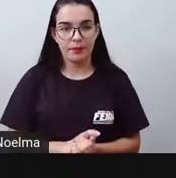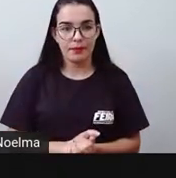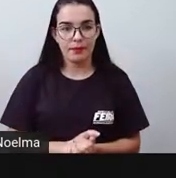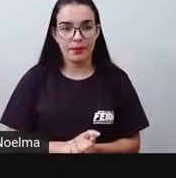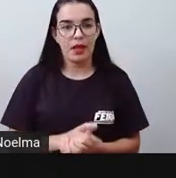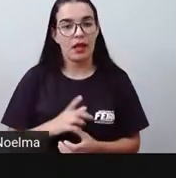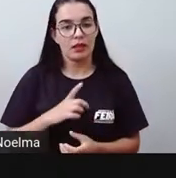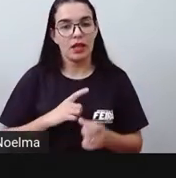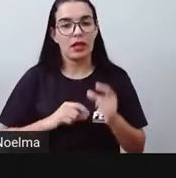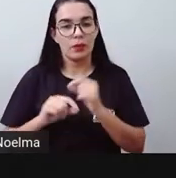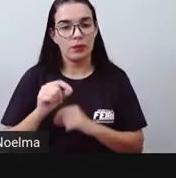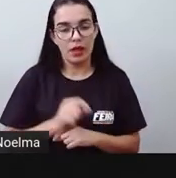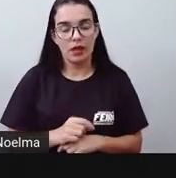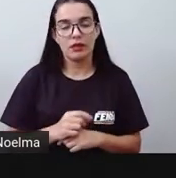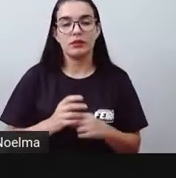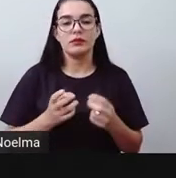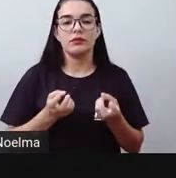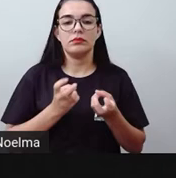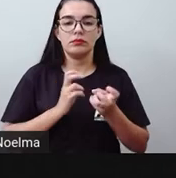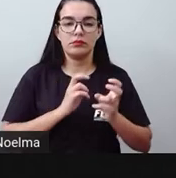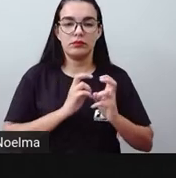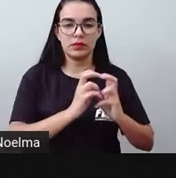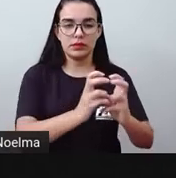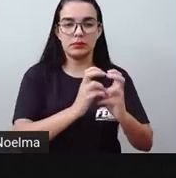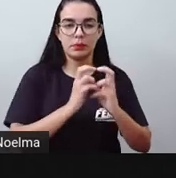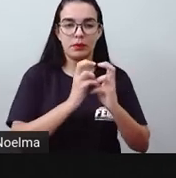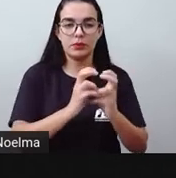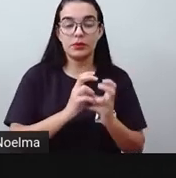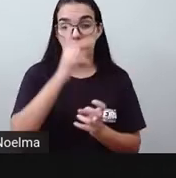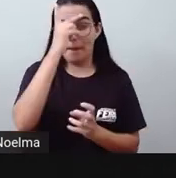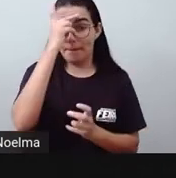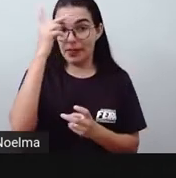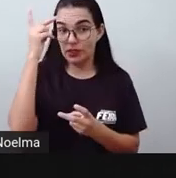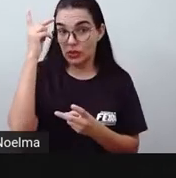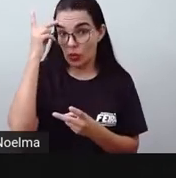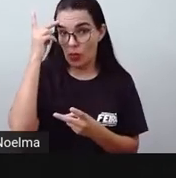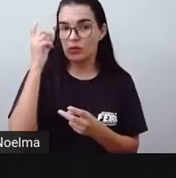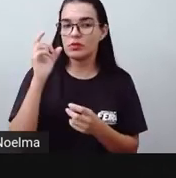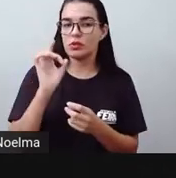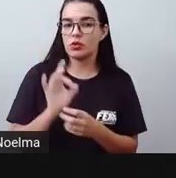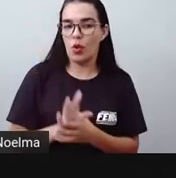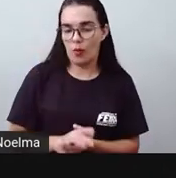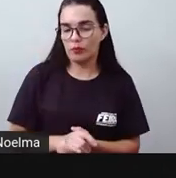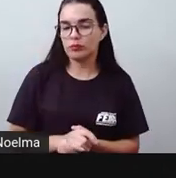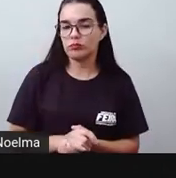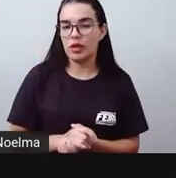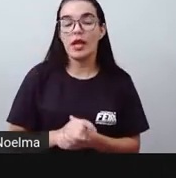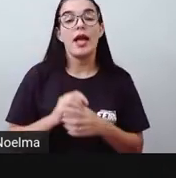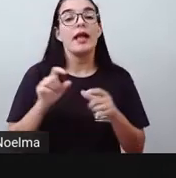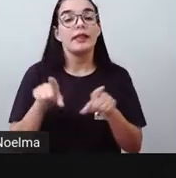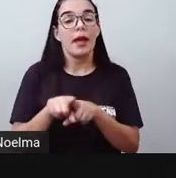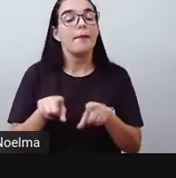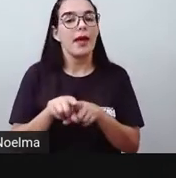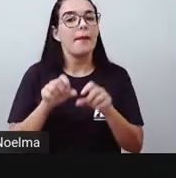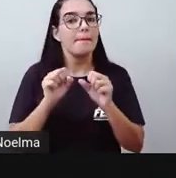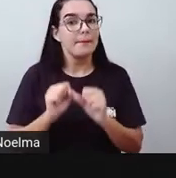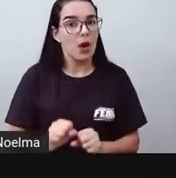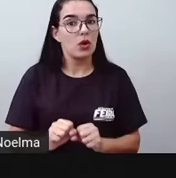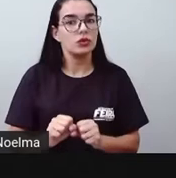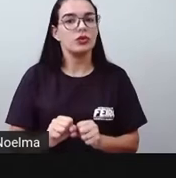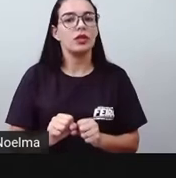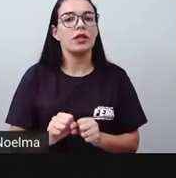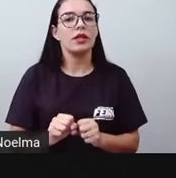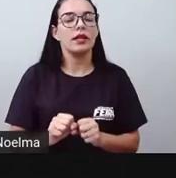aí ao transporte de pessoas. Os transportes ferroviários, além de transportar pessoas, também